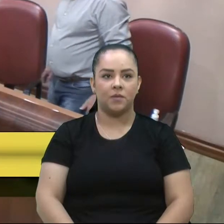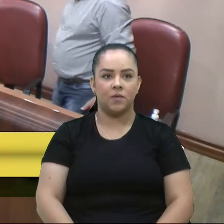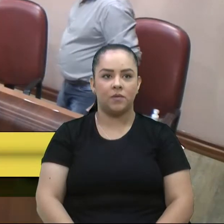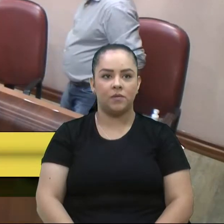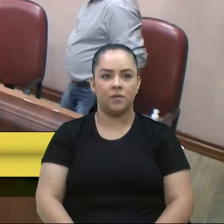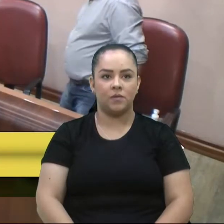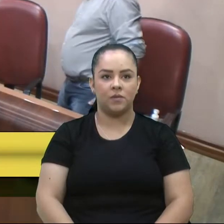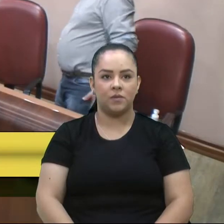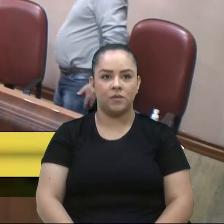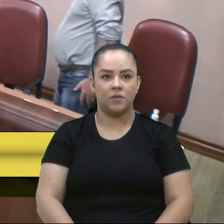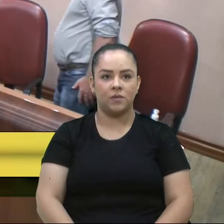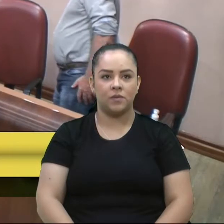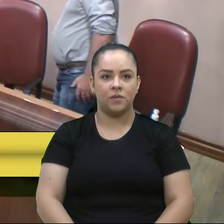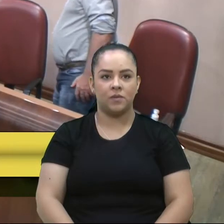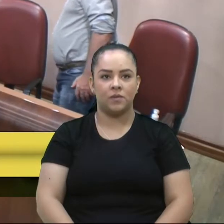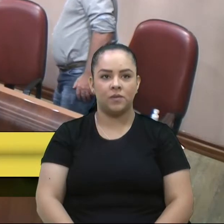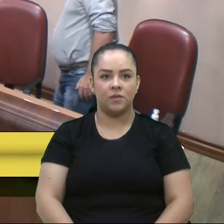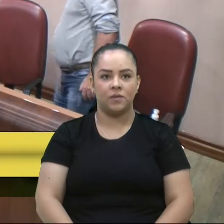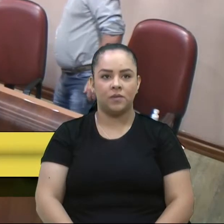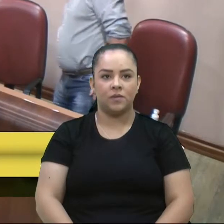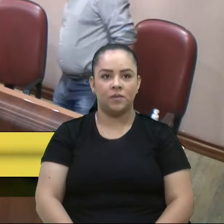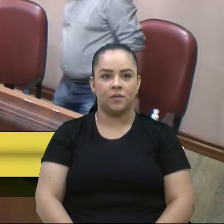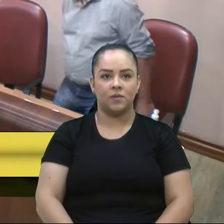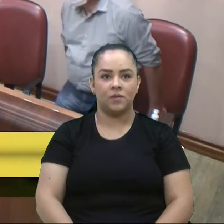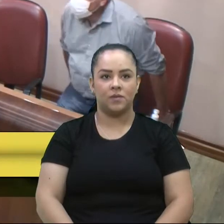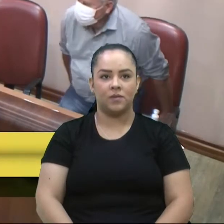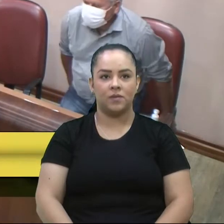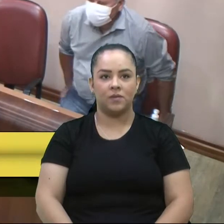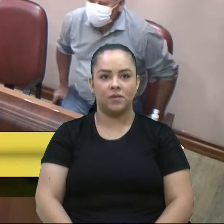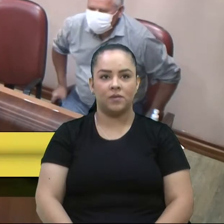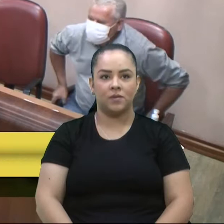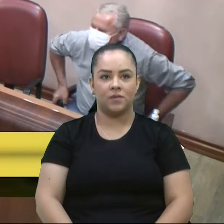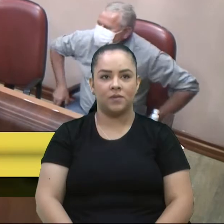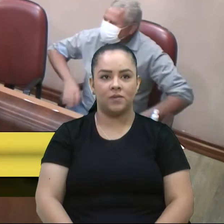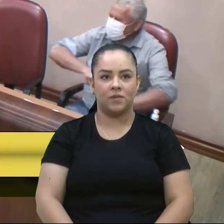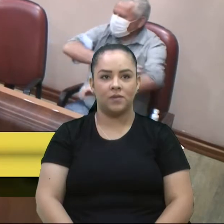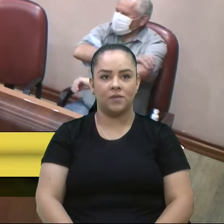Deixa eu te botar o nosso botão. É? É, porque eu sou muito grande. Eu também.